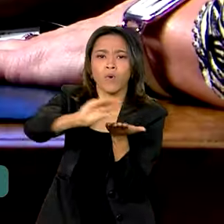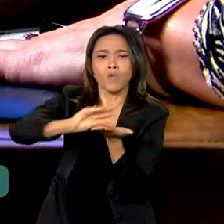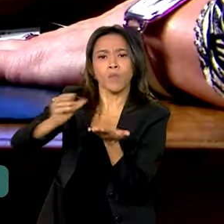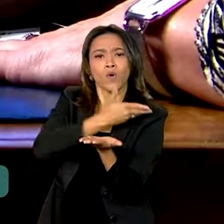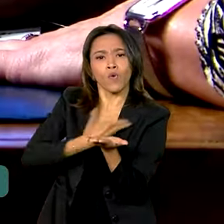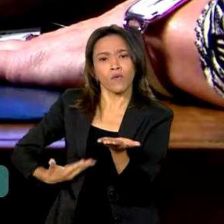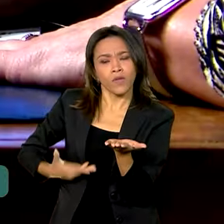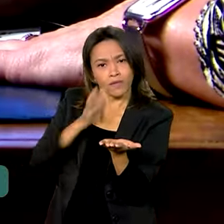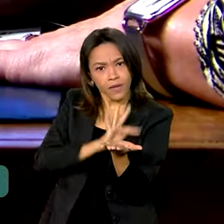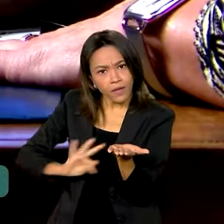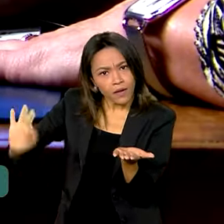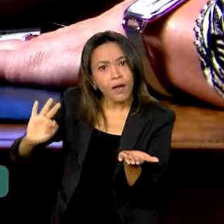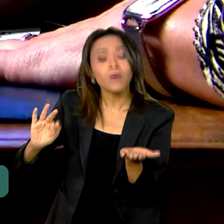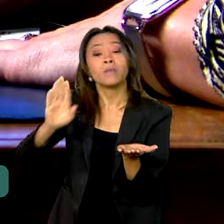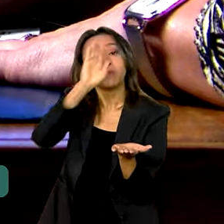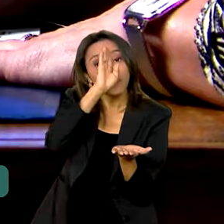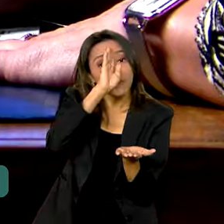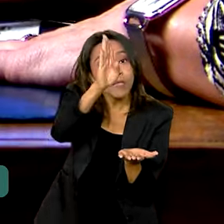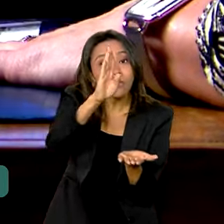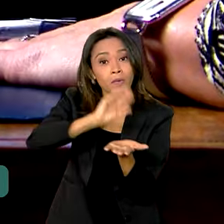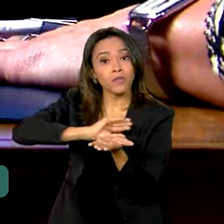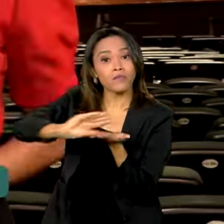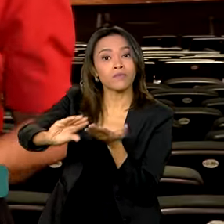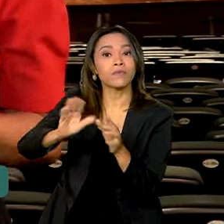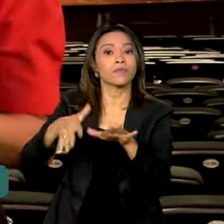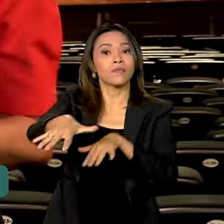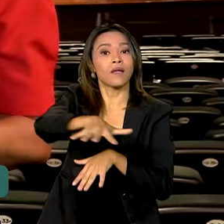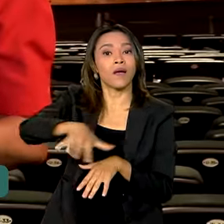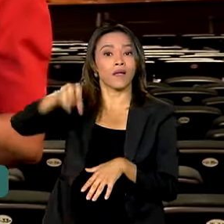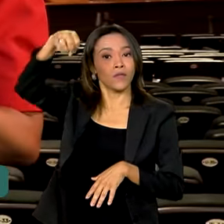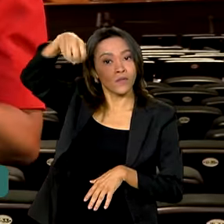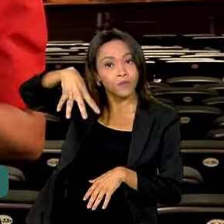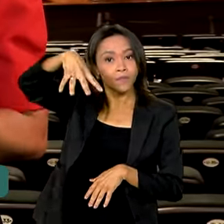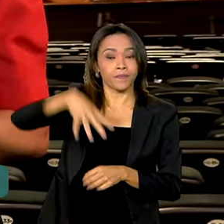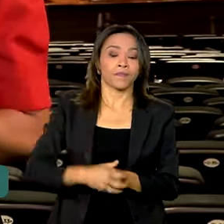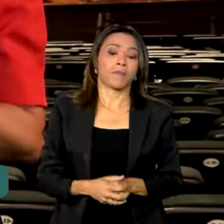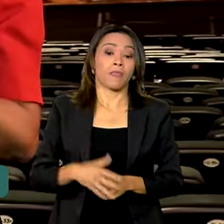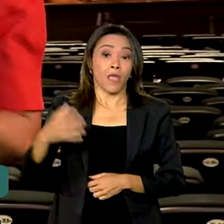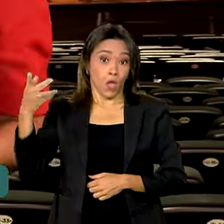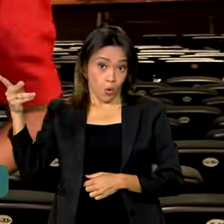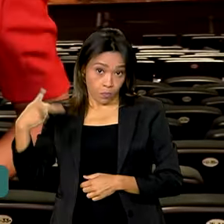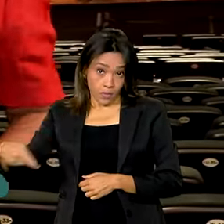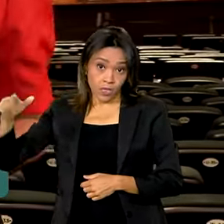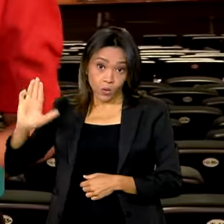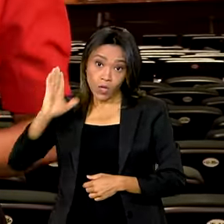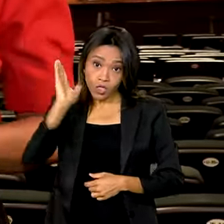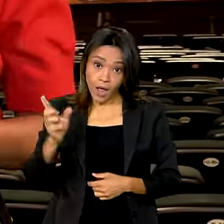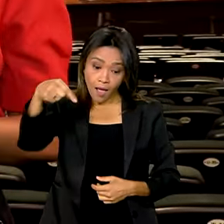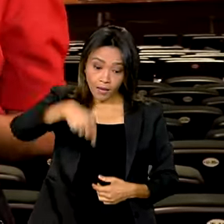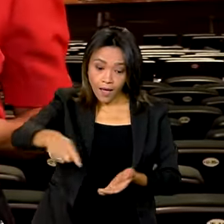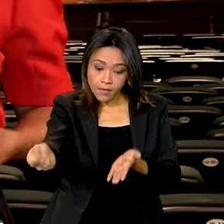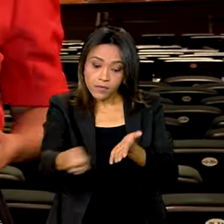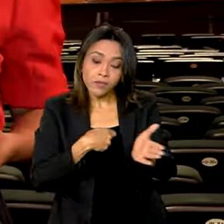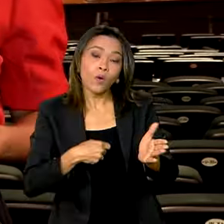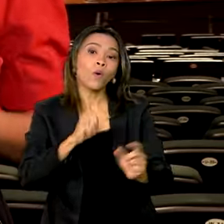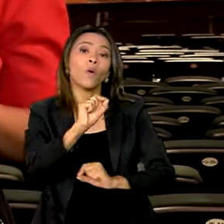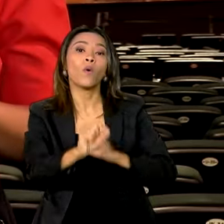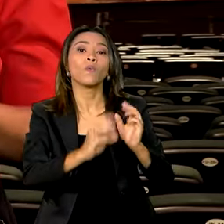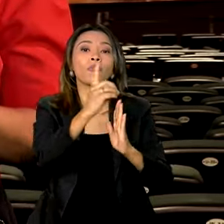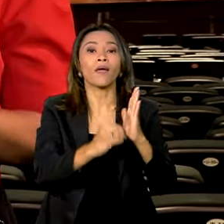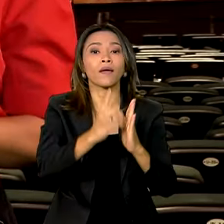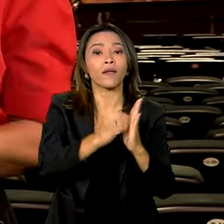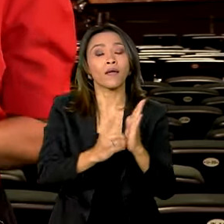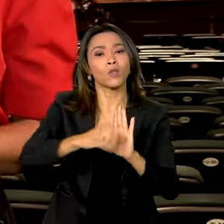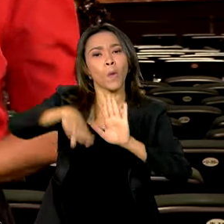várias áreas, inclusive energia. Lula assinou aqui o decreto do programa Luz para Todos,